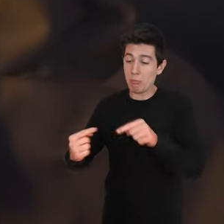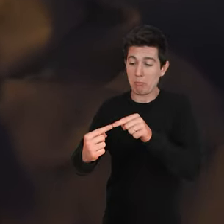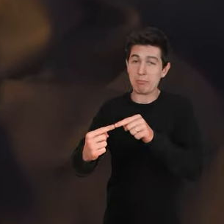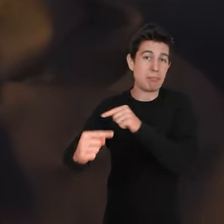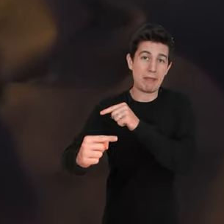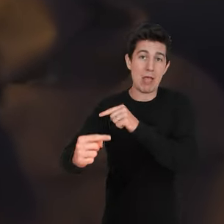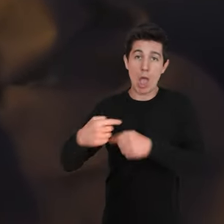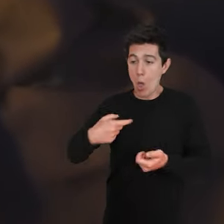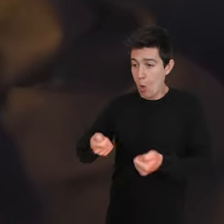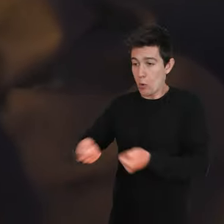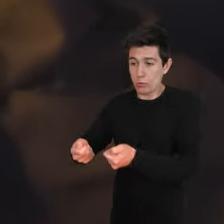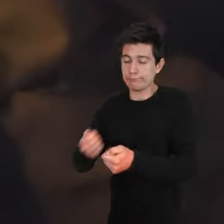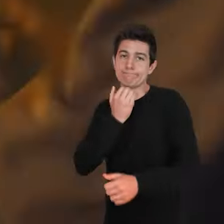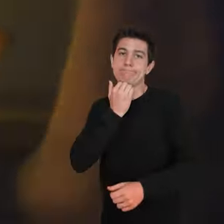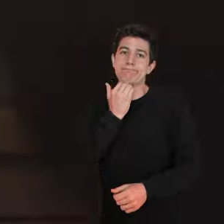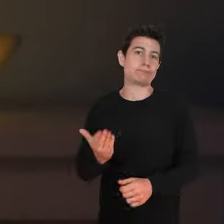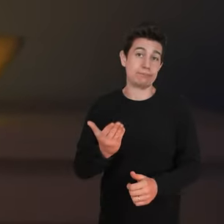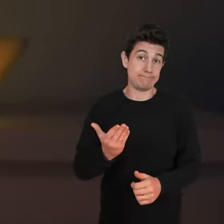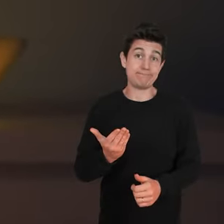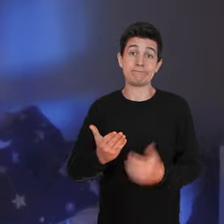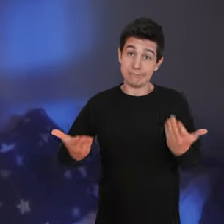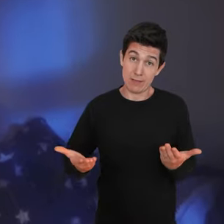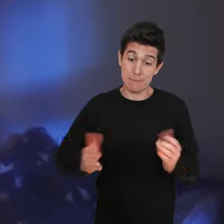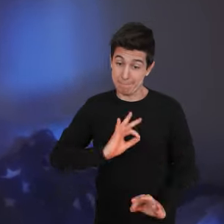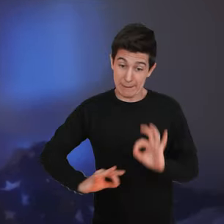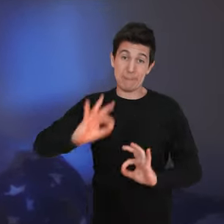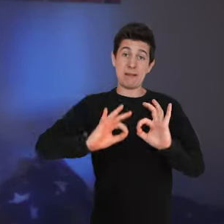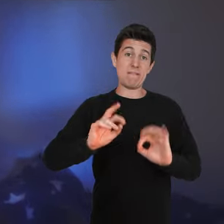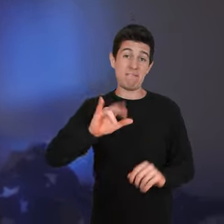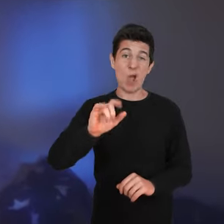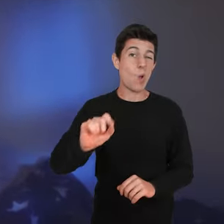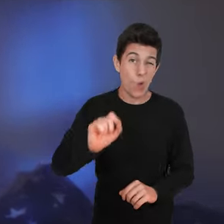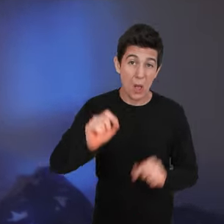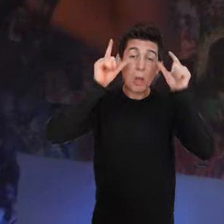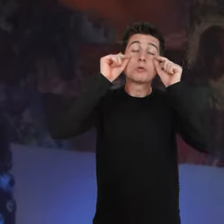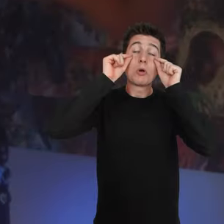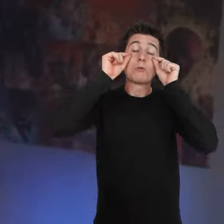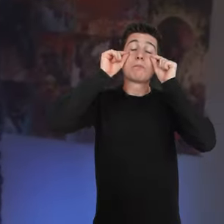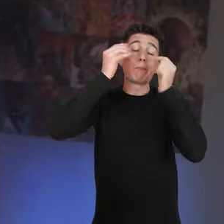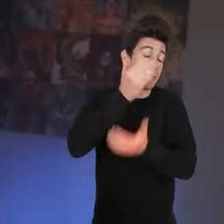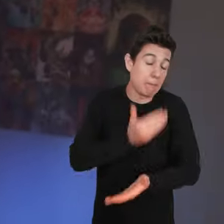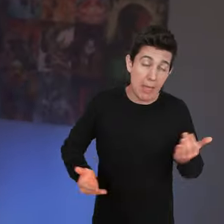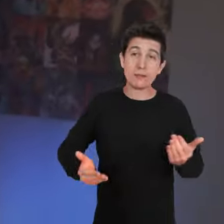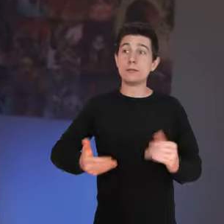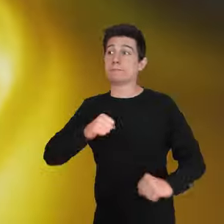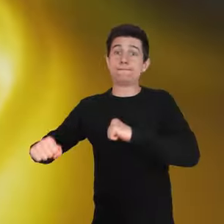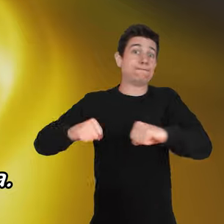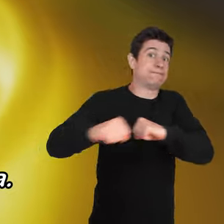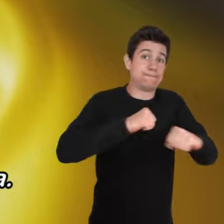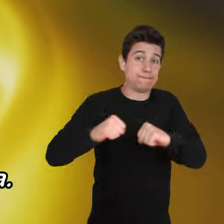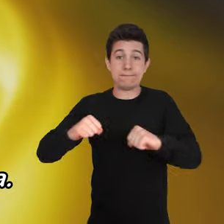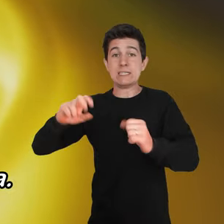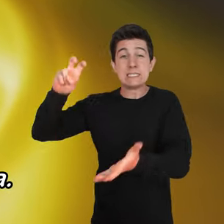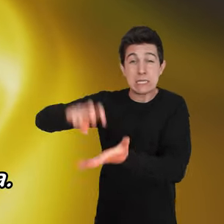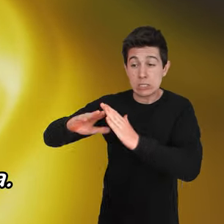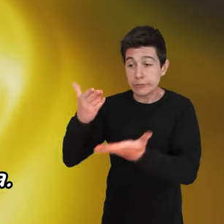E nada a ver com o seu controle. Então prepare-se para ter privação de sono, excesso de estímulos e